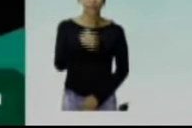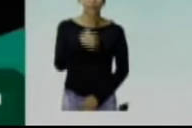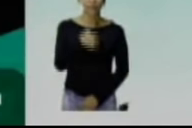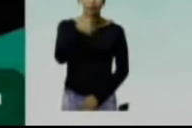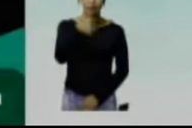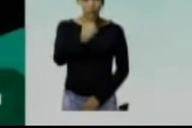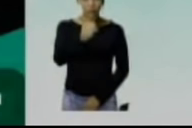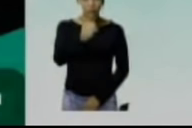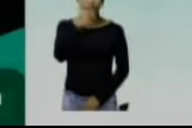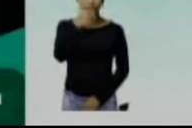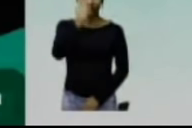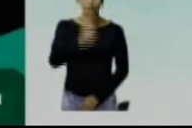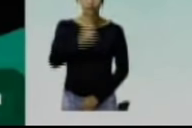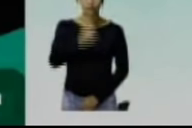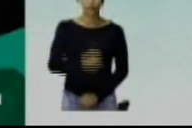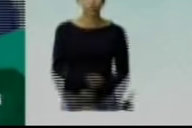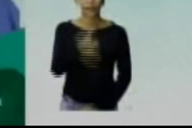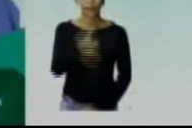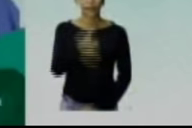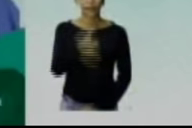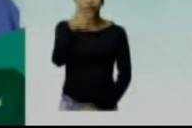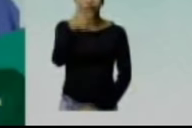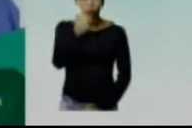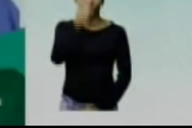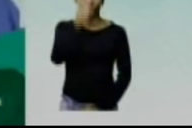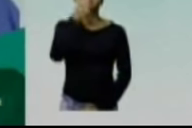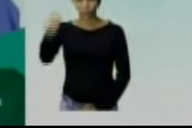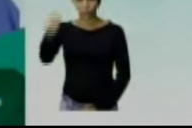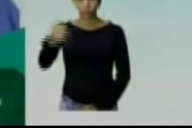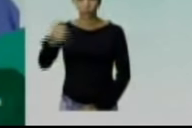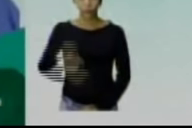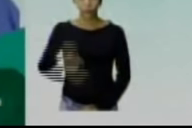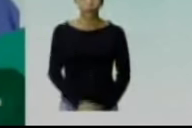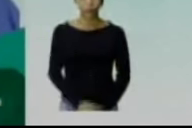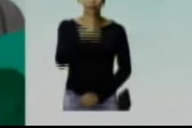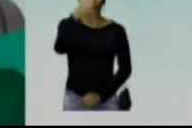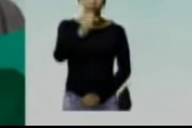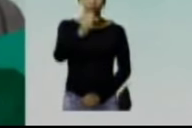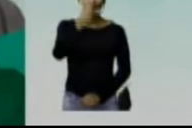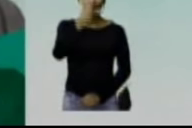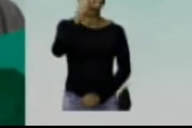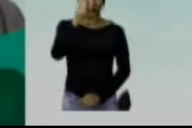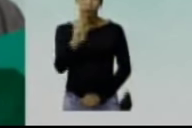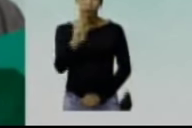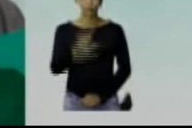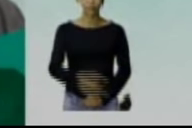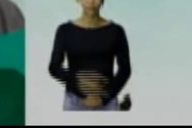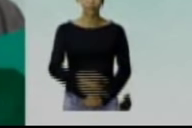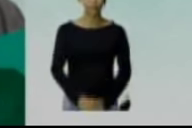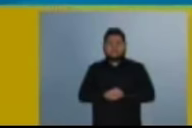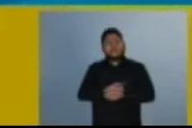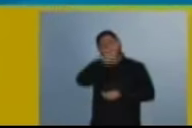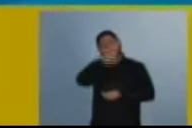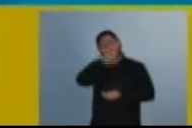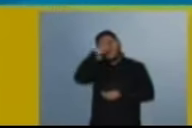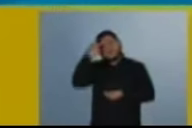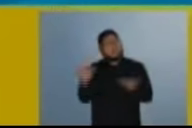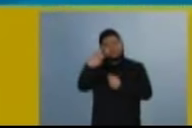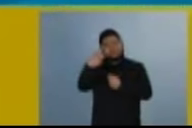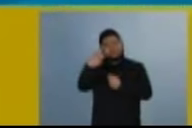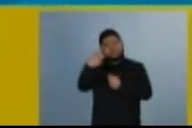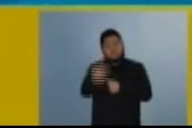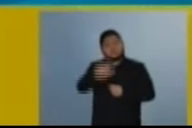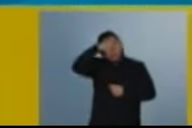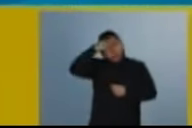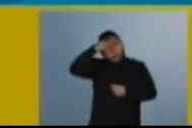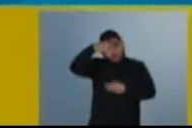Doutor Wellington, 1818. João da Boa Viagem, 1888. Gomes do Pão, 1881. Olá, gente querida de Mato